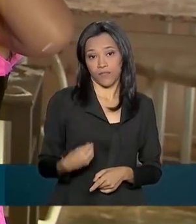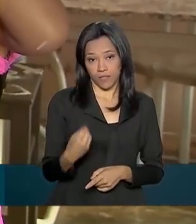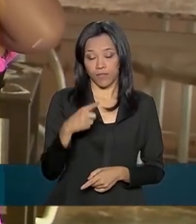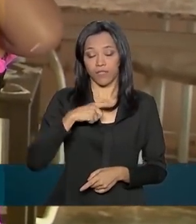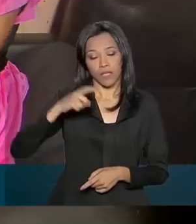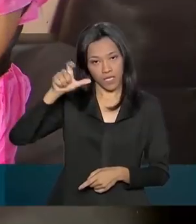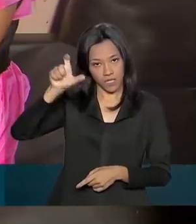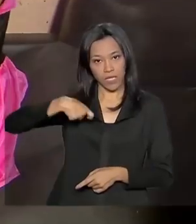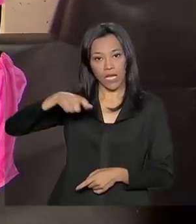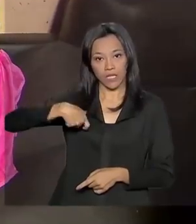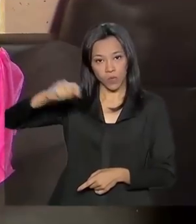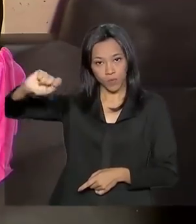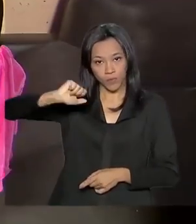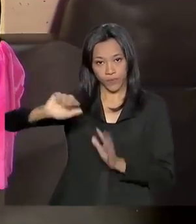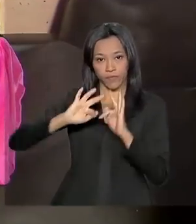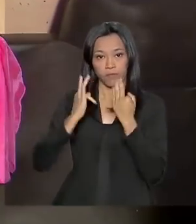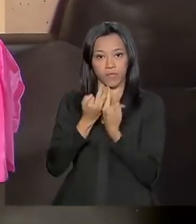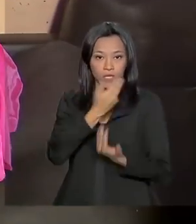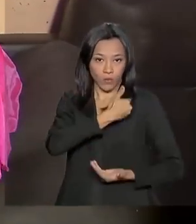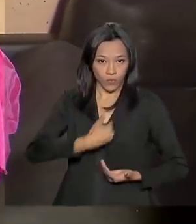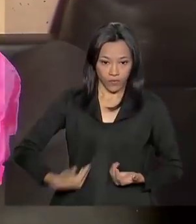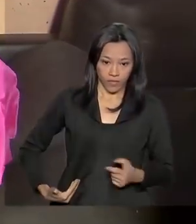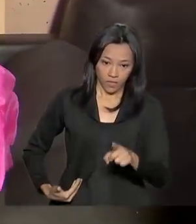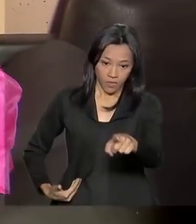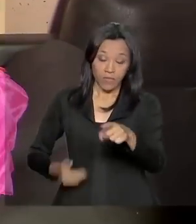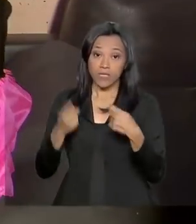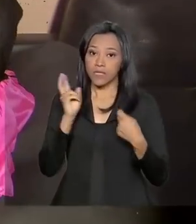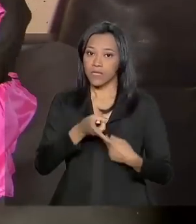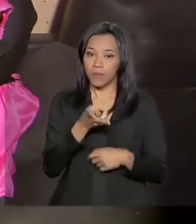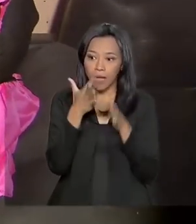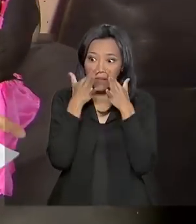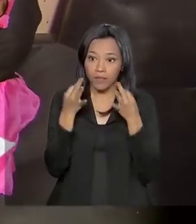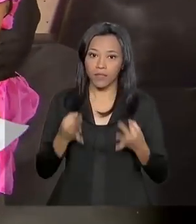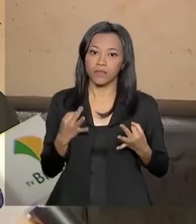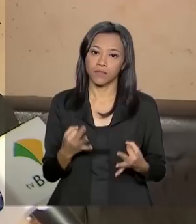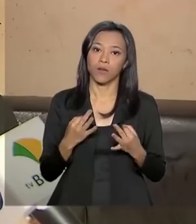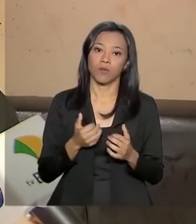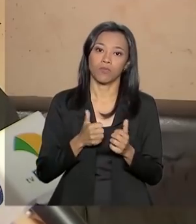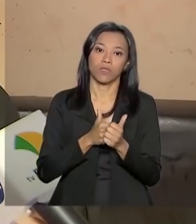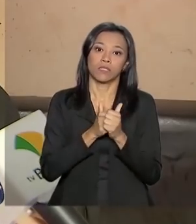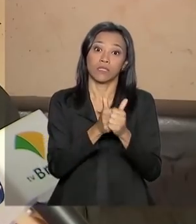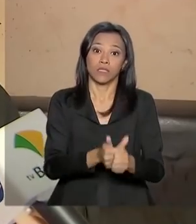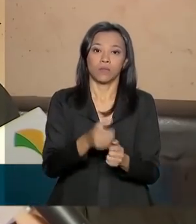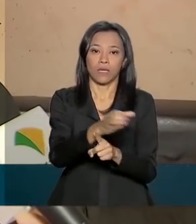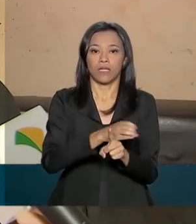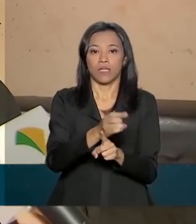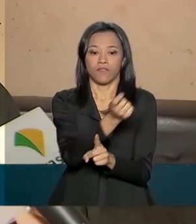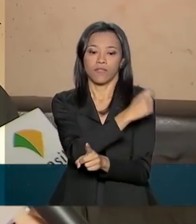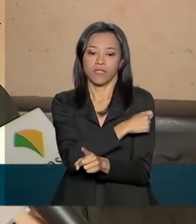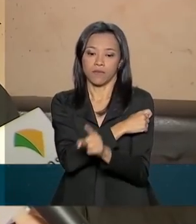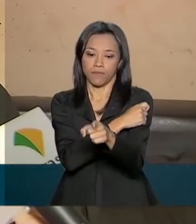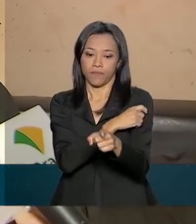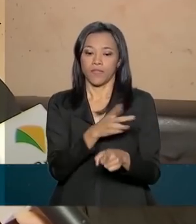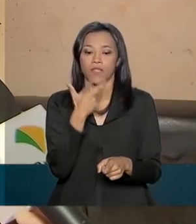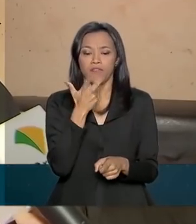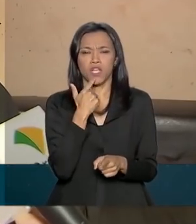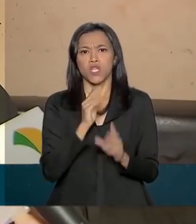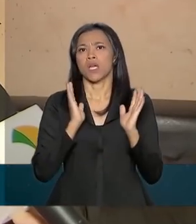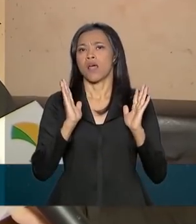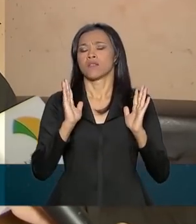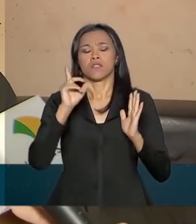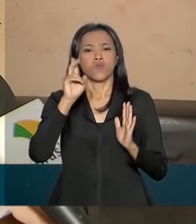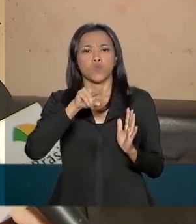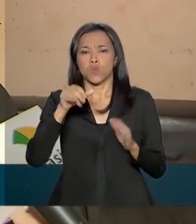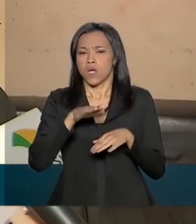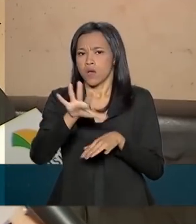o Bolsa Família. Ela conta que fica sempre atenta à vacinação das crianças. Meus filhos, graças a Deus, nunca tiveram urbeula,